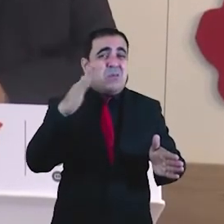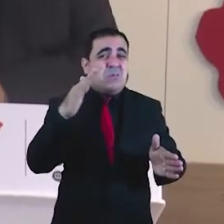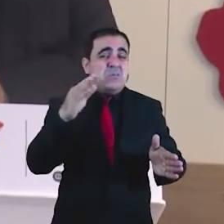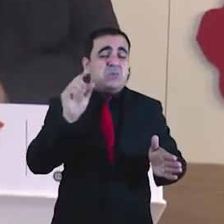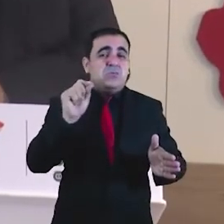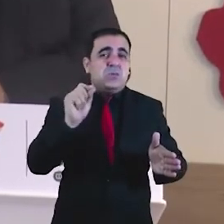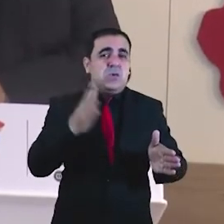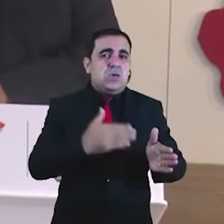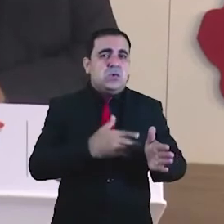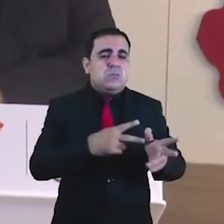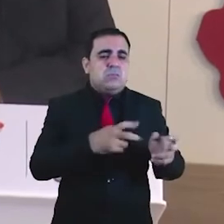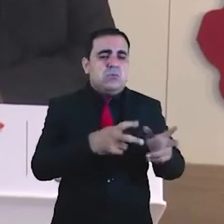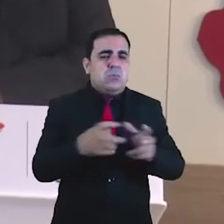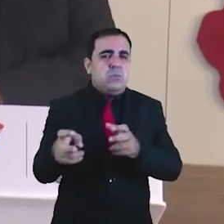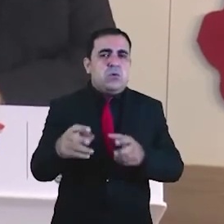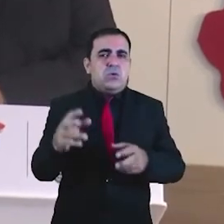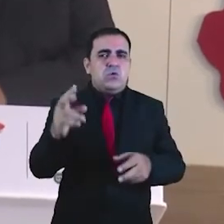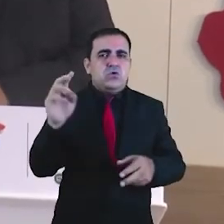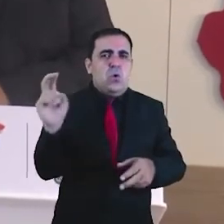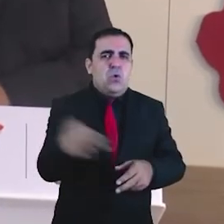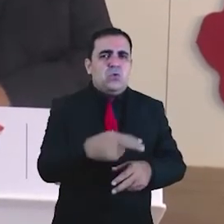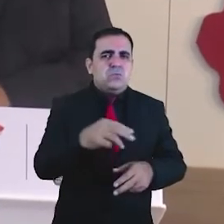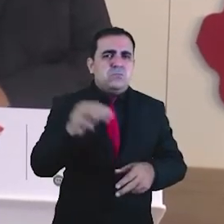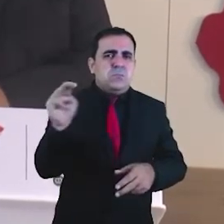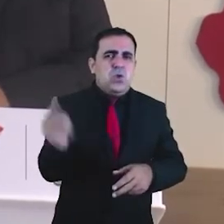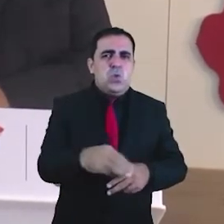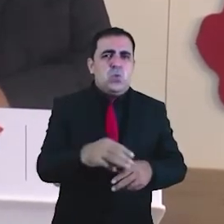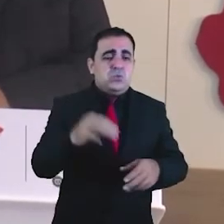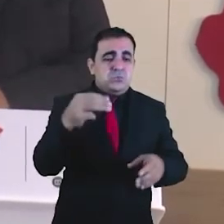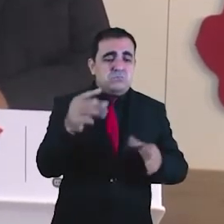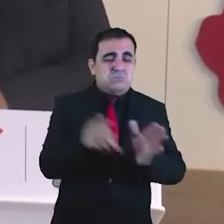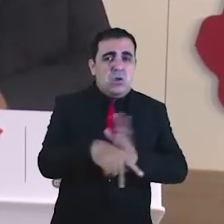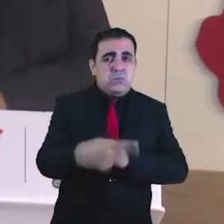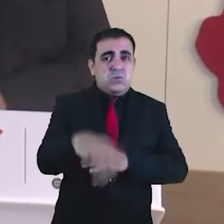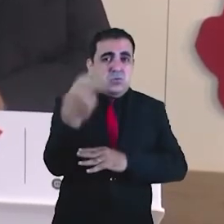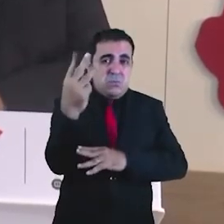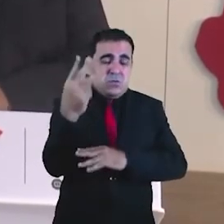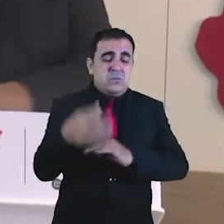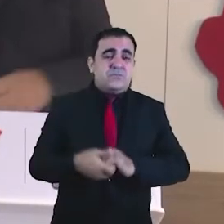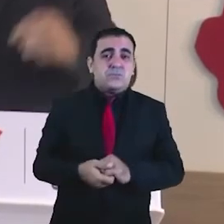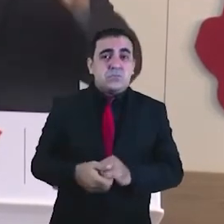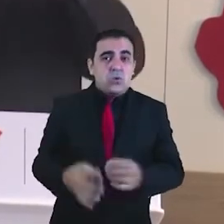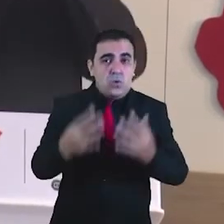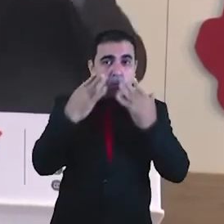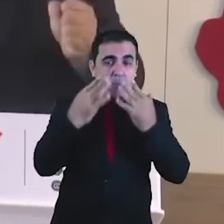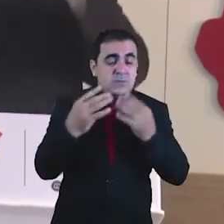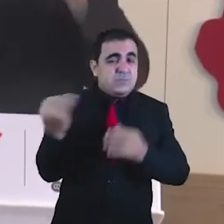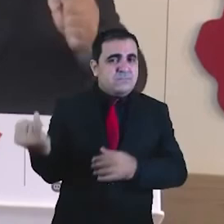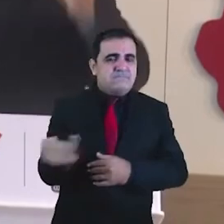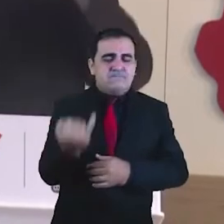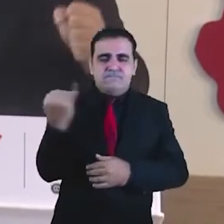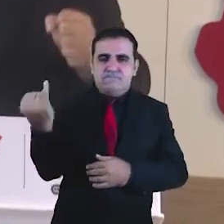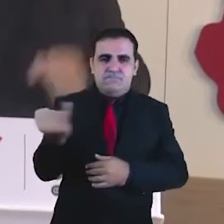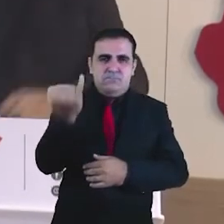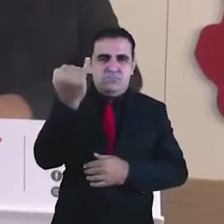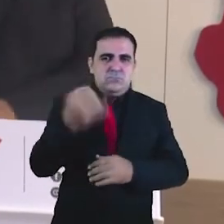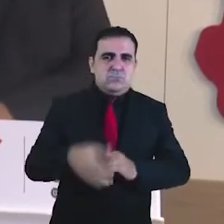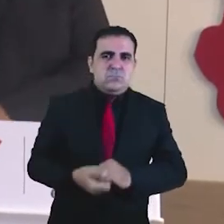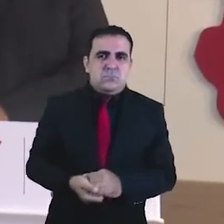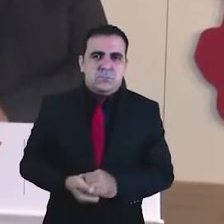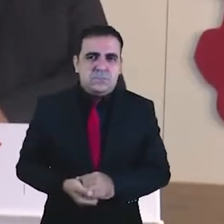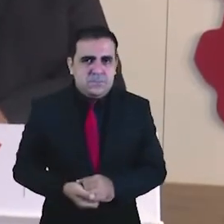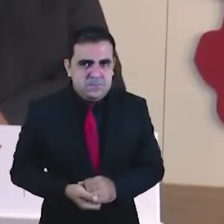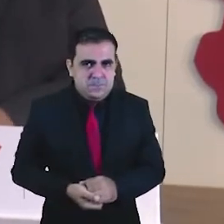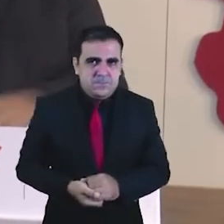entre as vacinas, da covid-19 e da gripe influenza. E uma observação muito, muito importante.